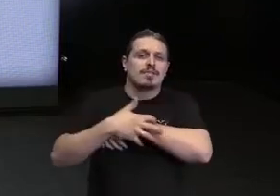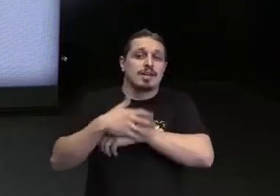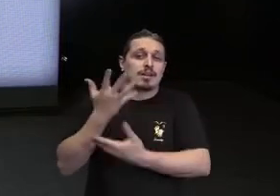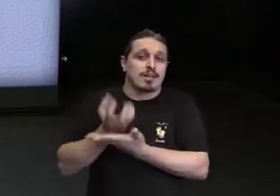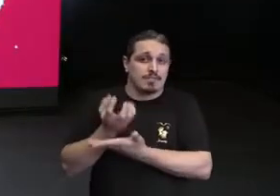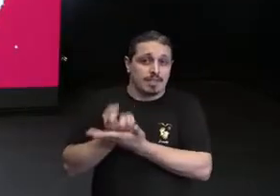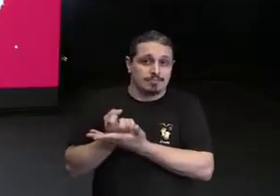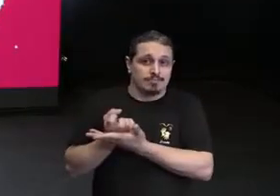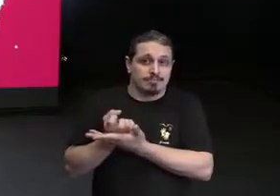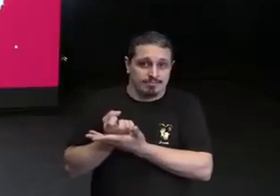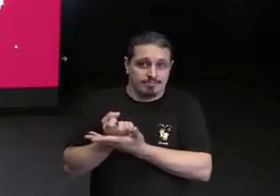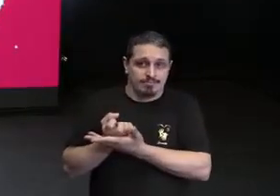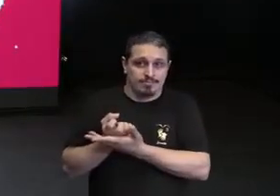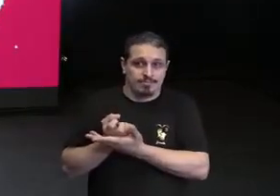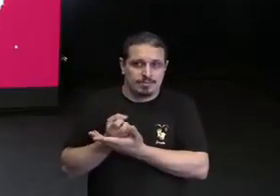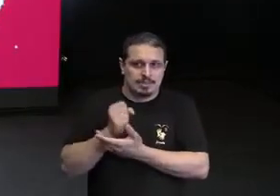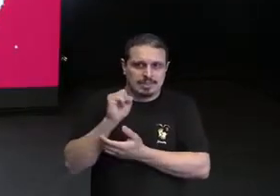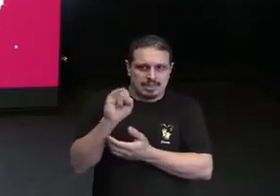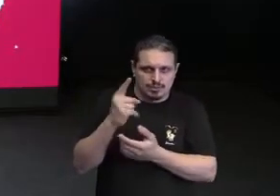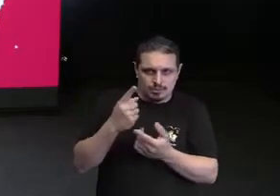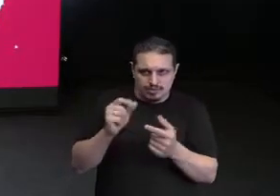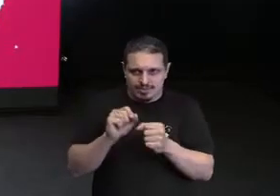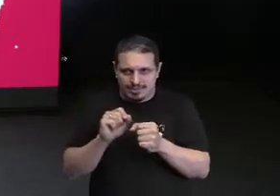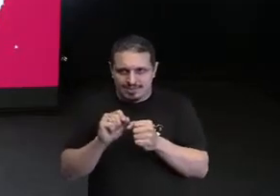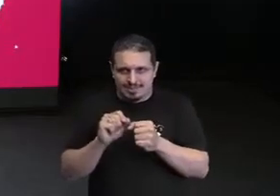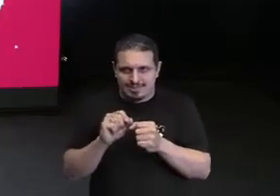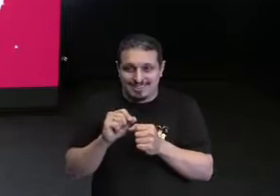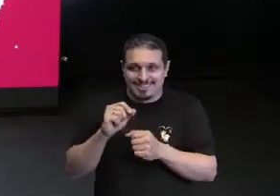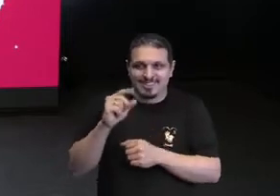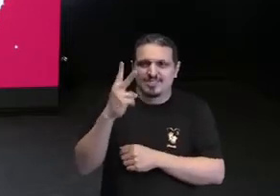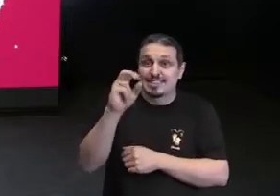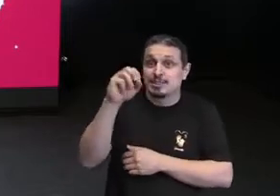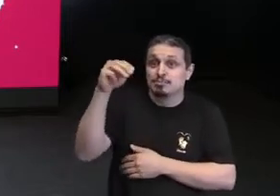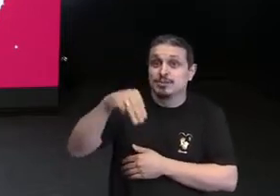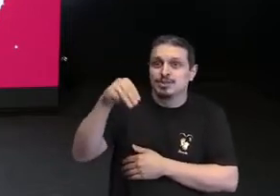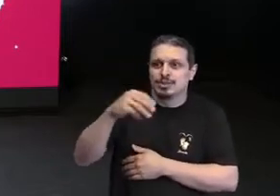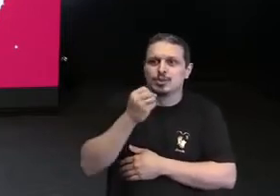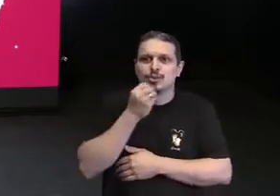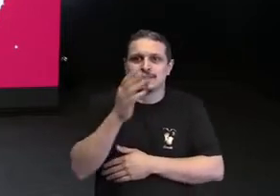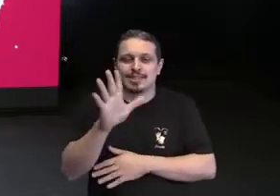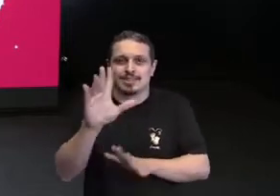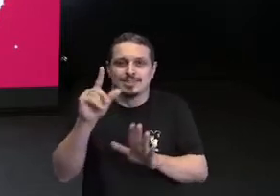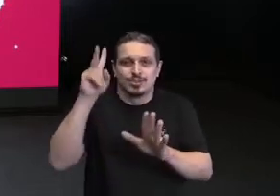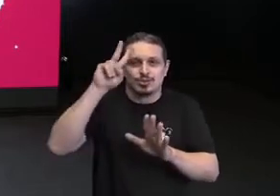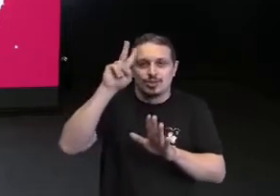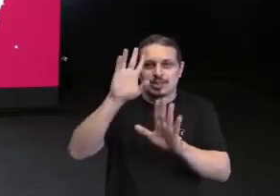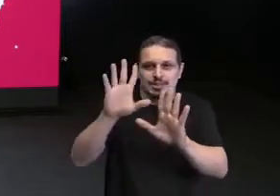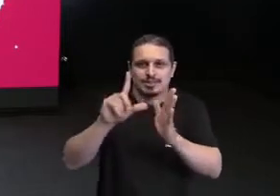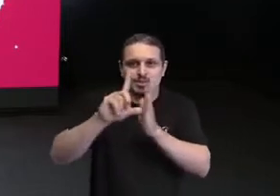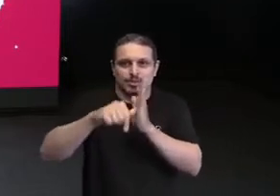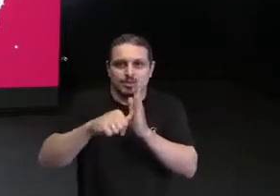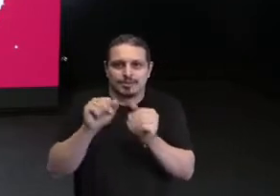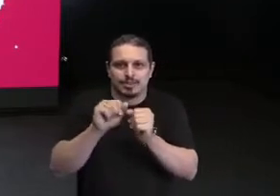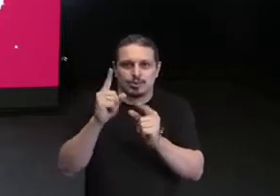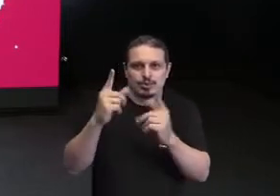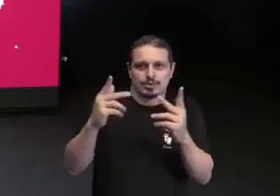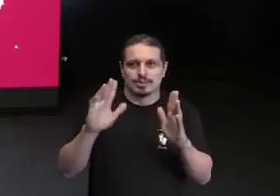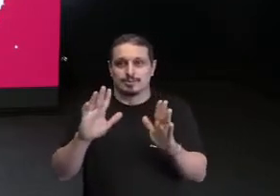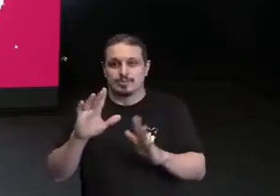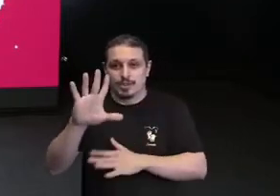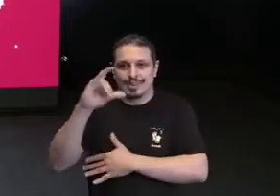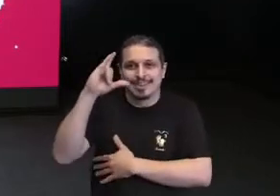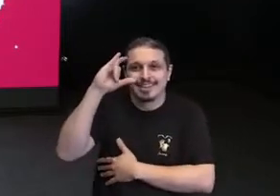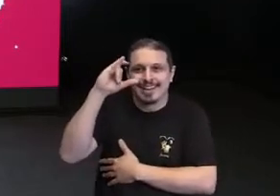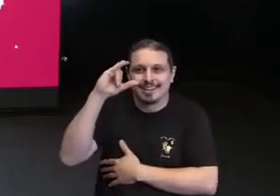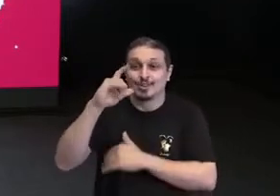Se não passar, tudo bem, a gente vai para frente, porque eu tenho 20 minutos, eu tenho que contar a minha história para vocês. Depois vocês vão lá no meu canal do YouTube e assistem.